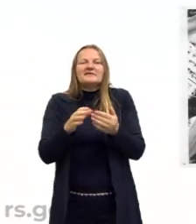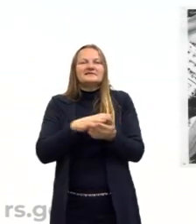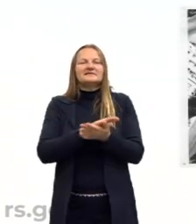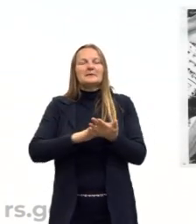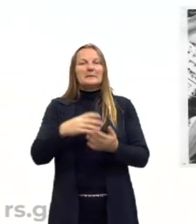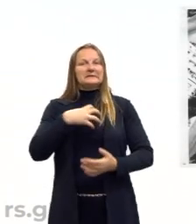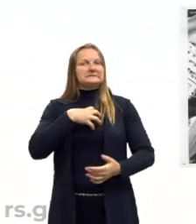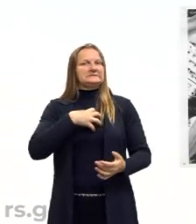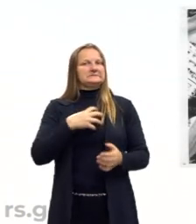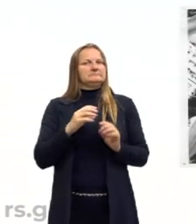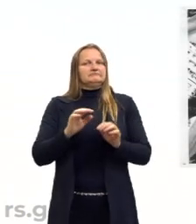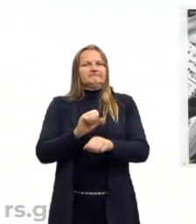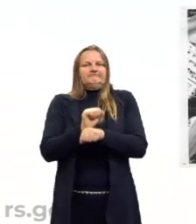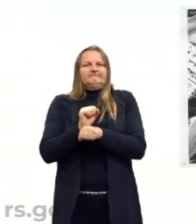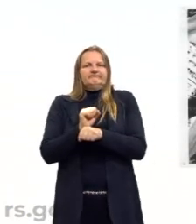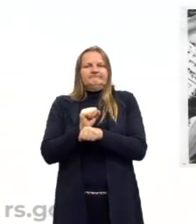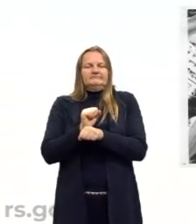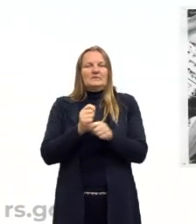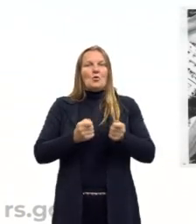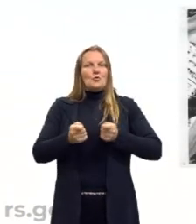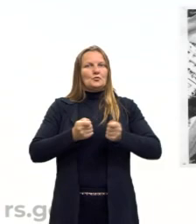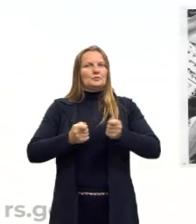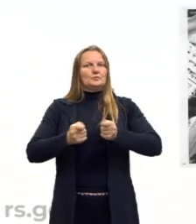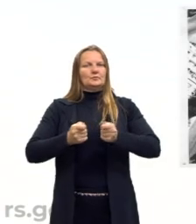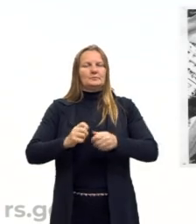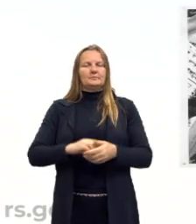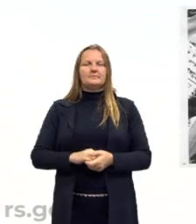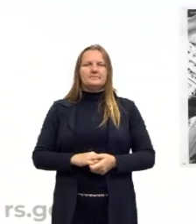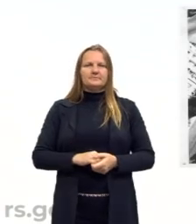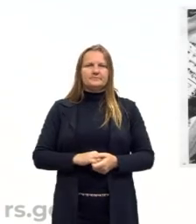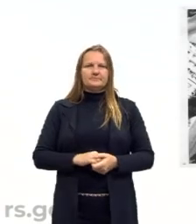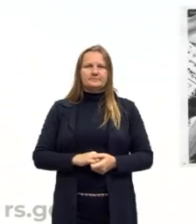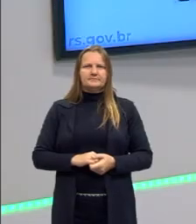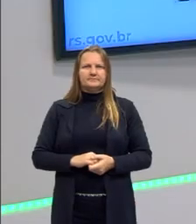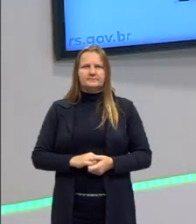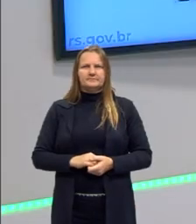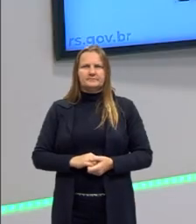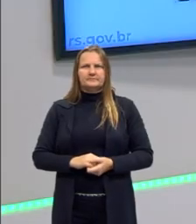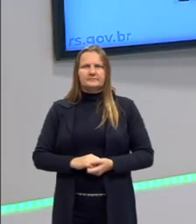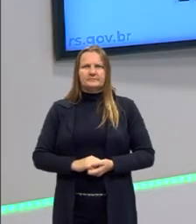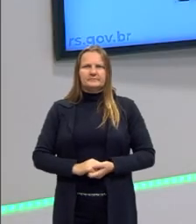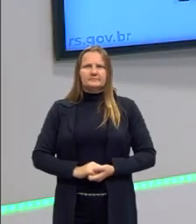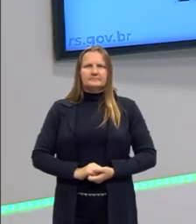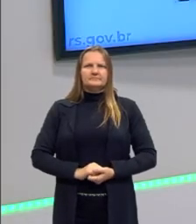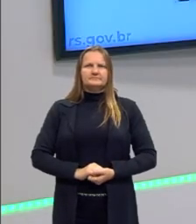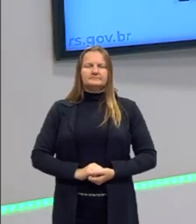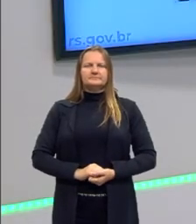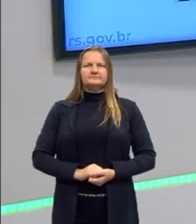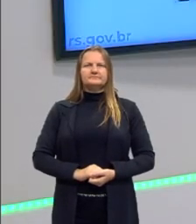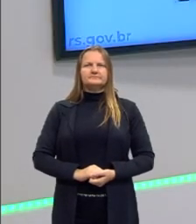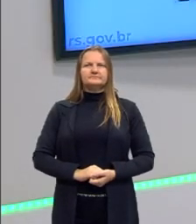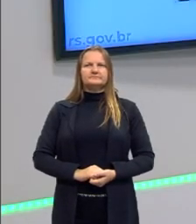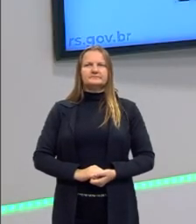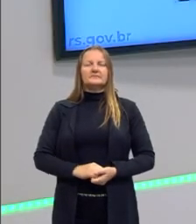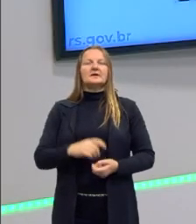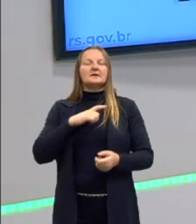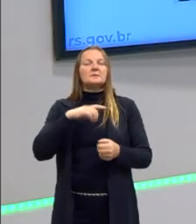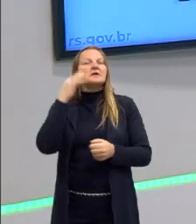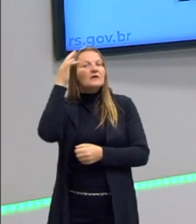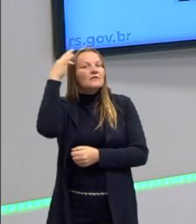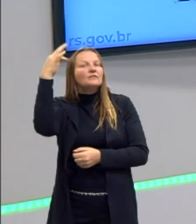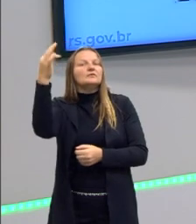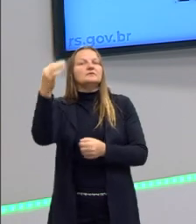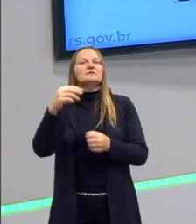Mas eu não vou sair porque a direção pode estar me observando. É o esquema do panóptico criada pelo Jeremy Bento, que também é da filosofia